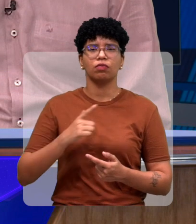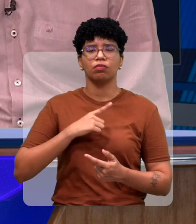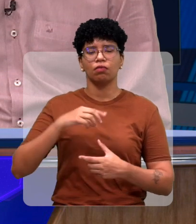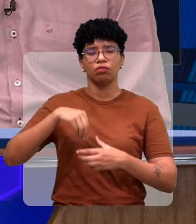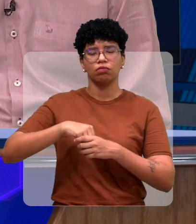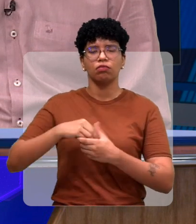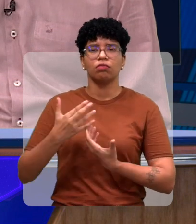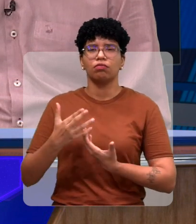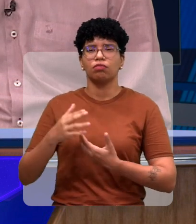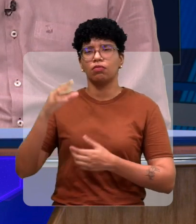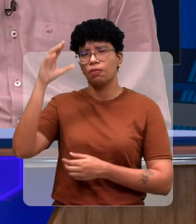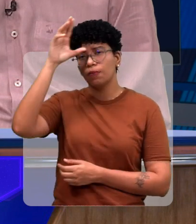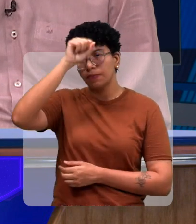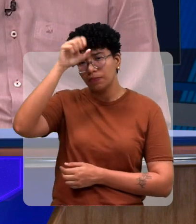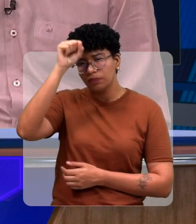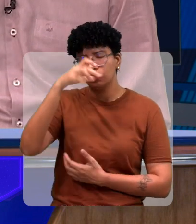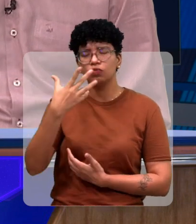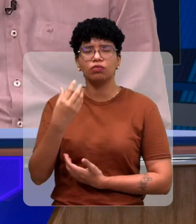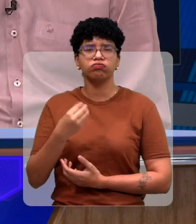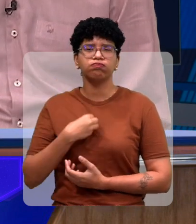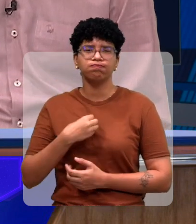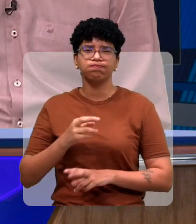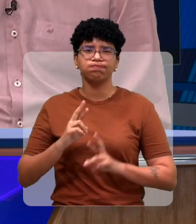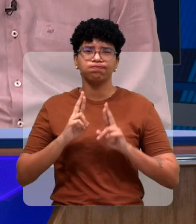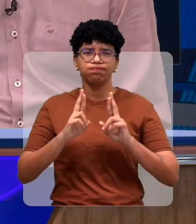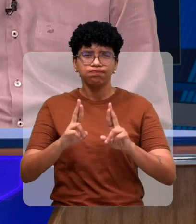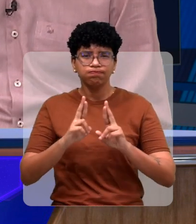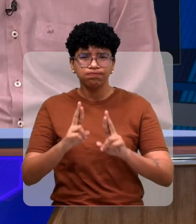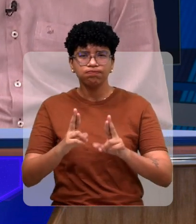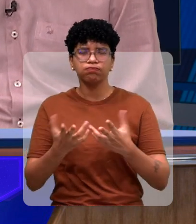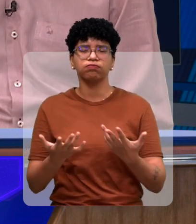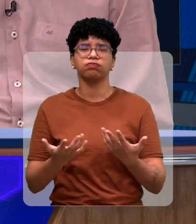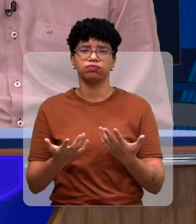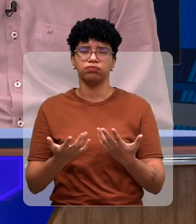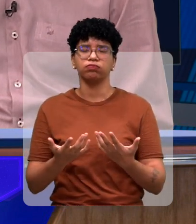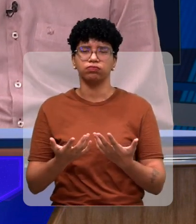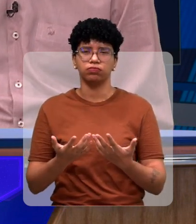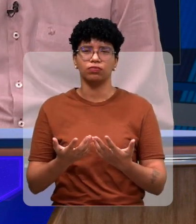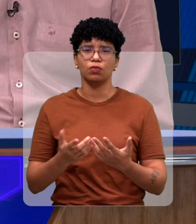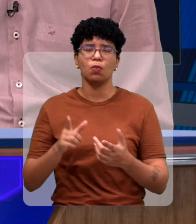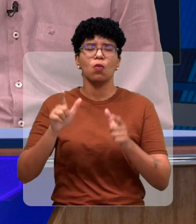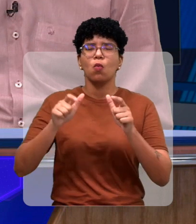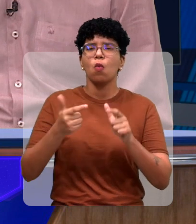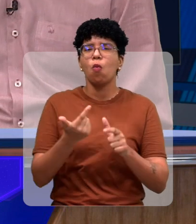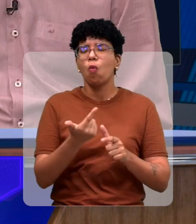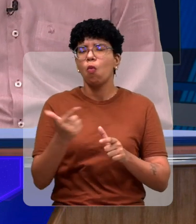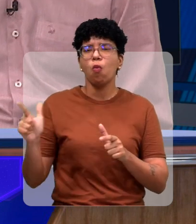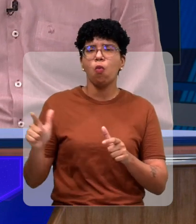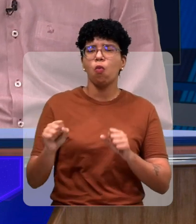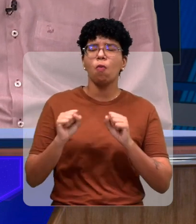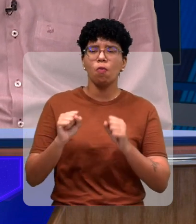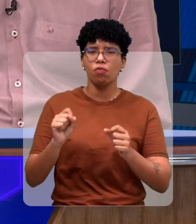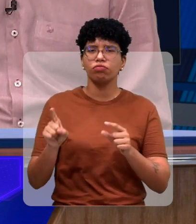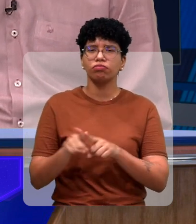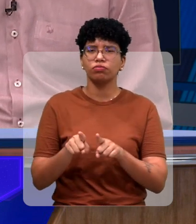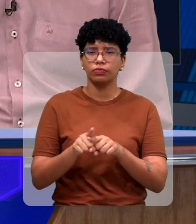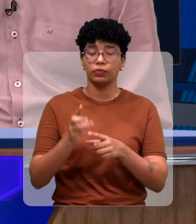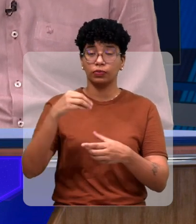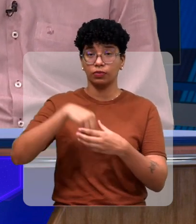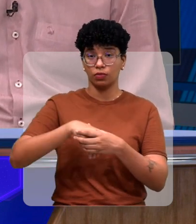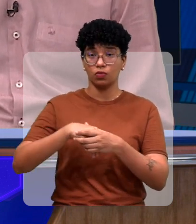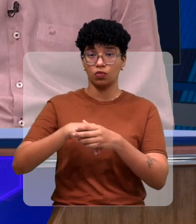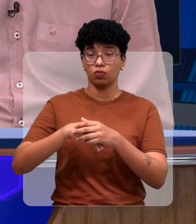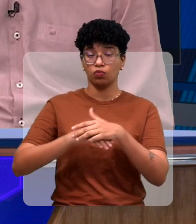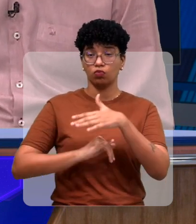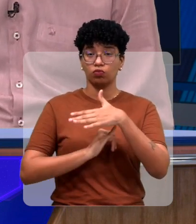desenvolvem e qual a expectativa de vocês, a perspectiva no que diz respeito a outros trabalhos que podem